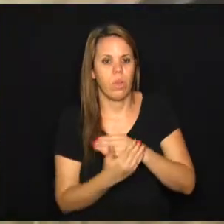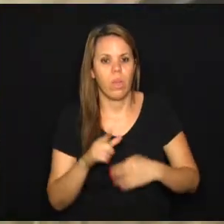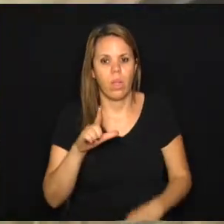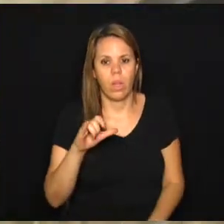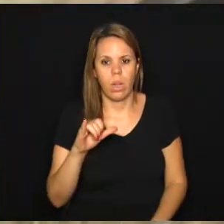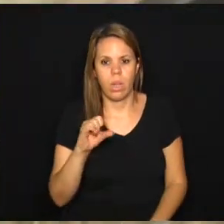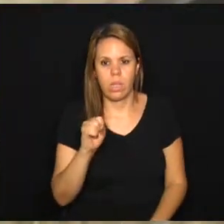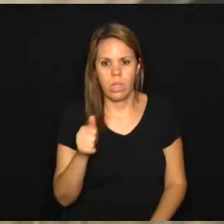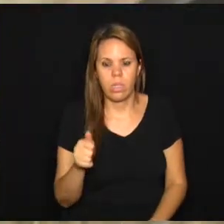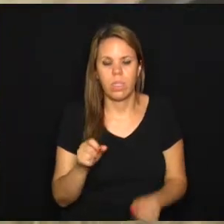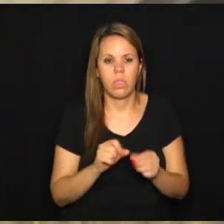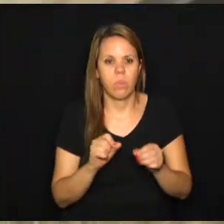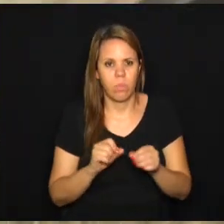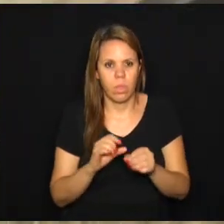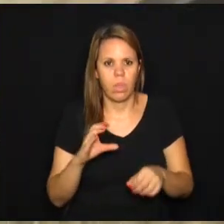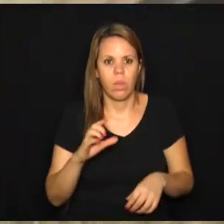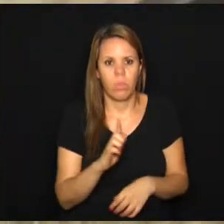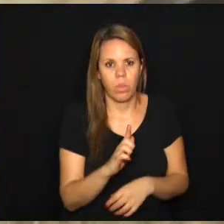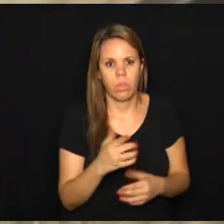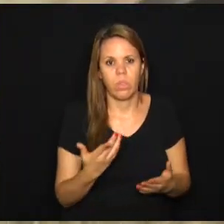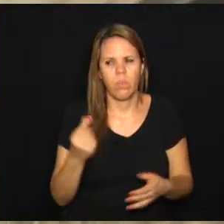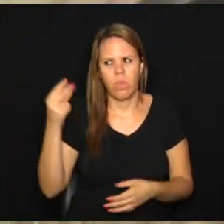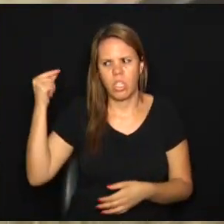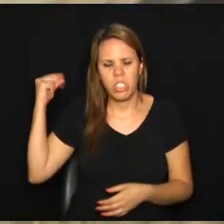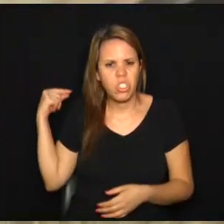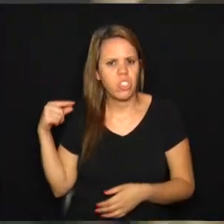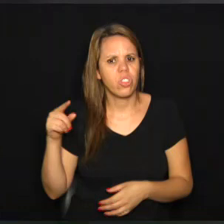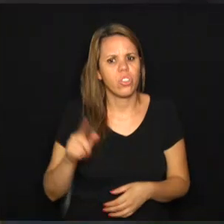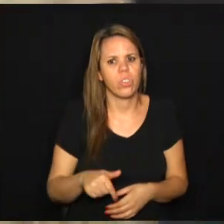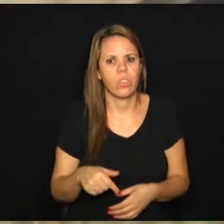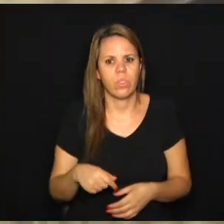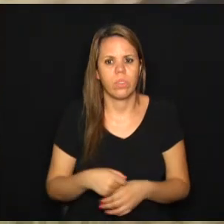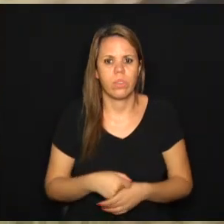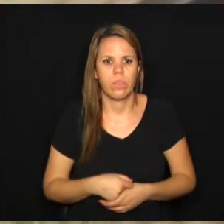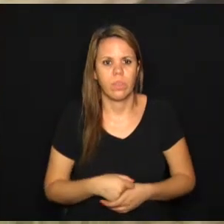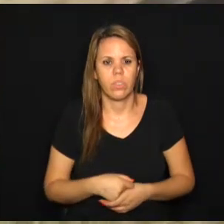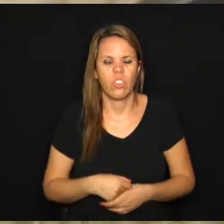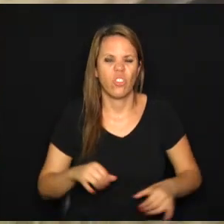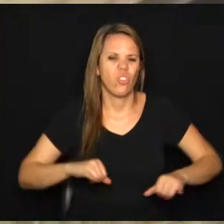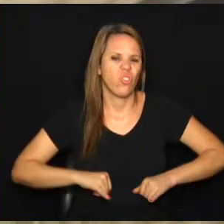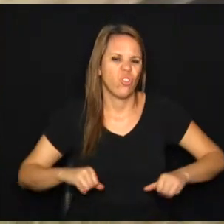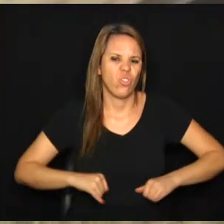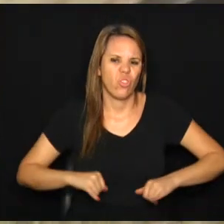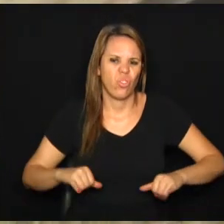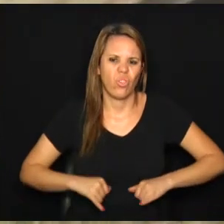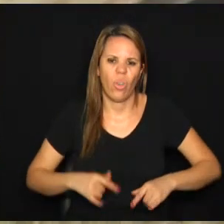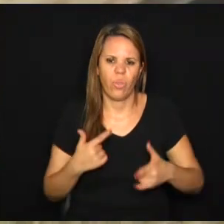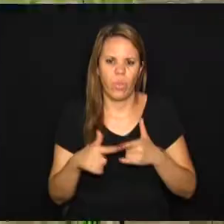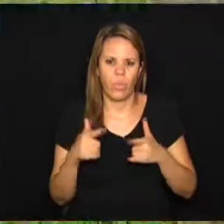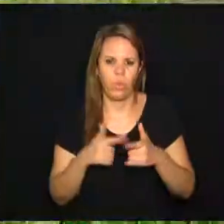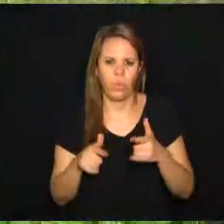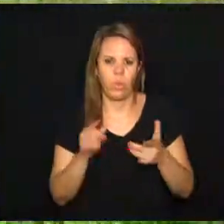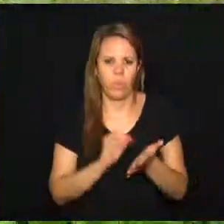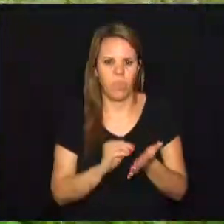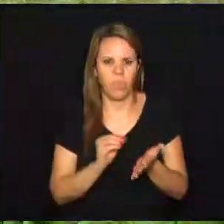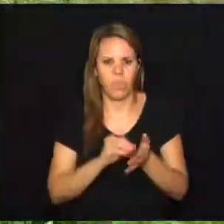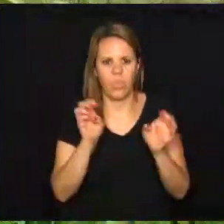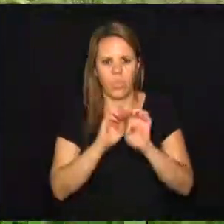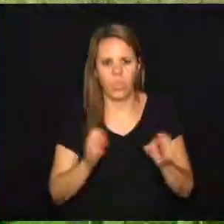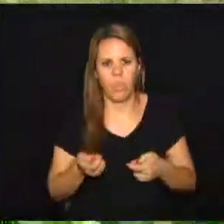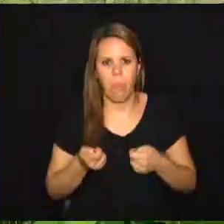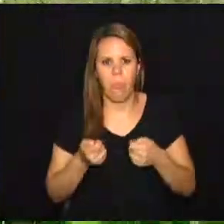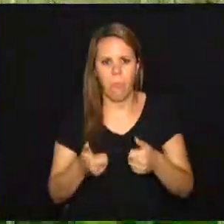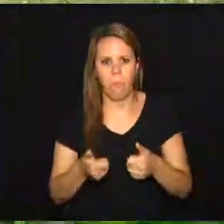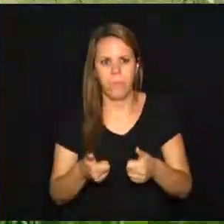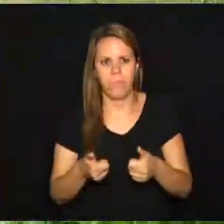bairro da região do Campo Grande, que é um bairro antigo e que padece de problemas básicos de infraestrutura. O que a gente oferece então no